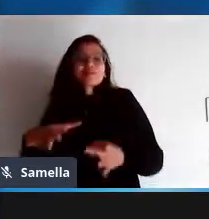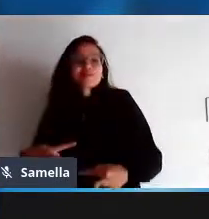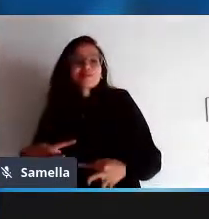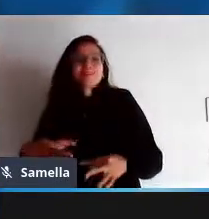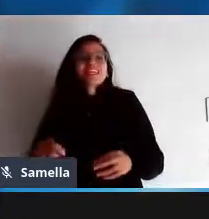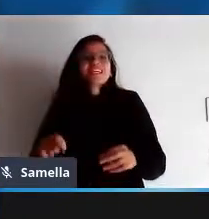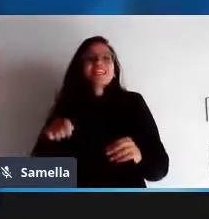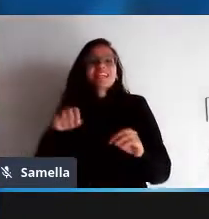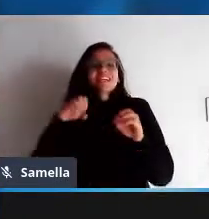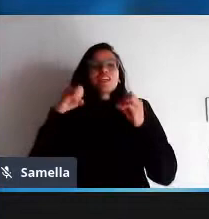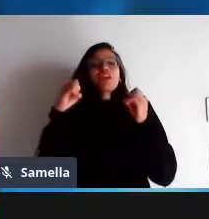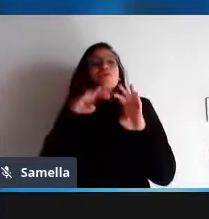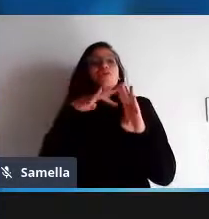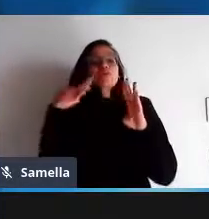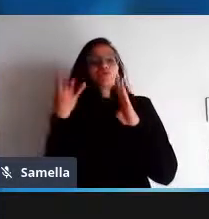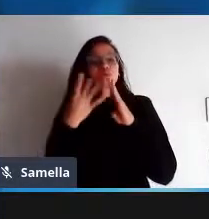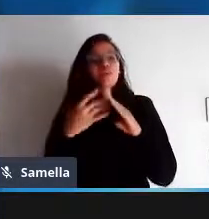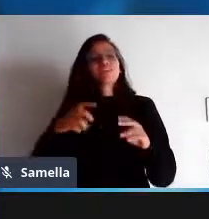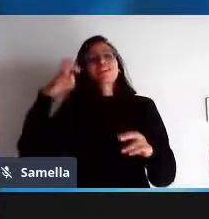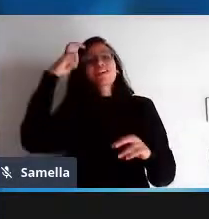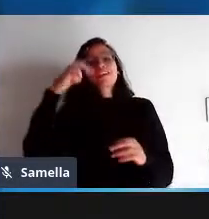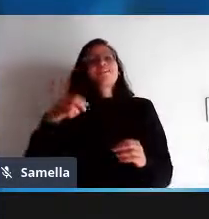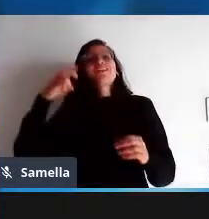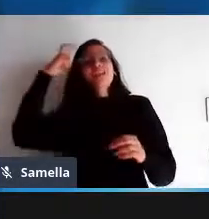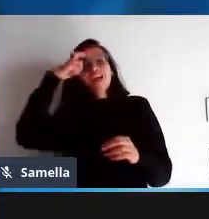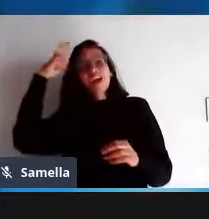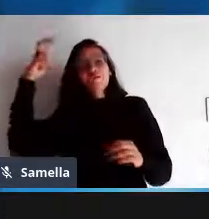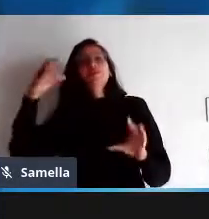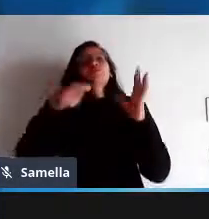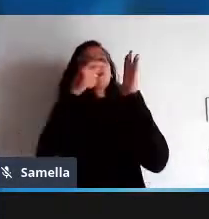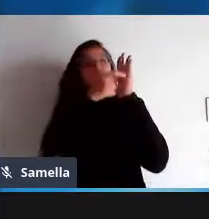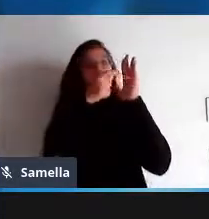software livre é uma cultura ok